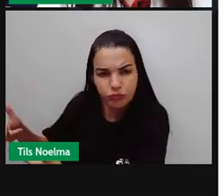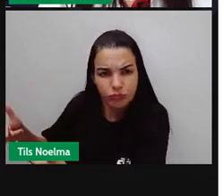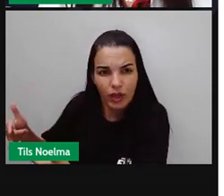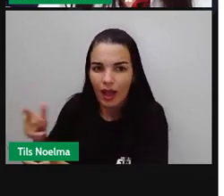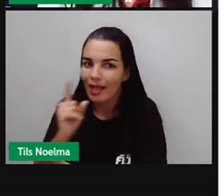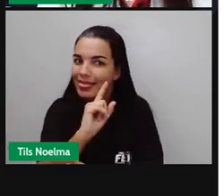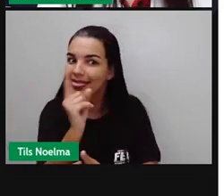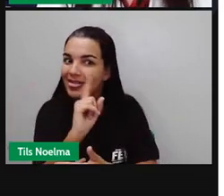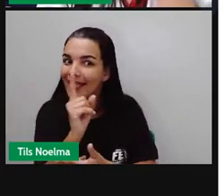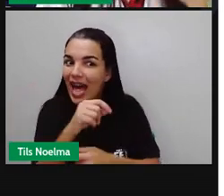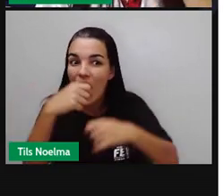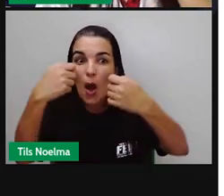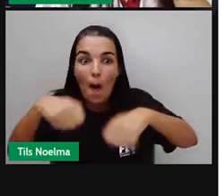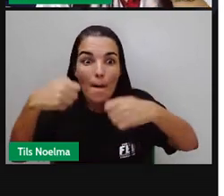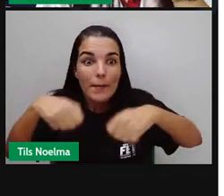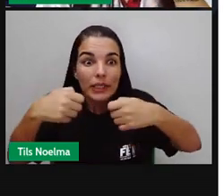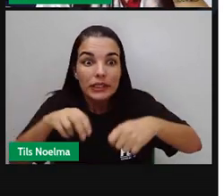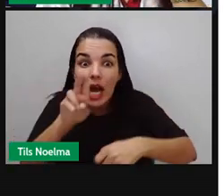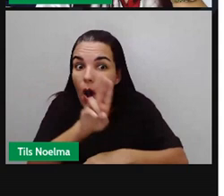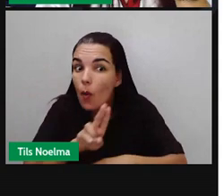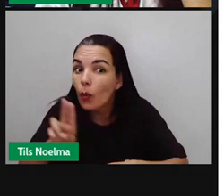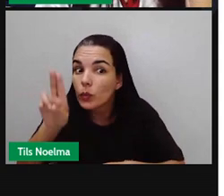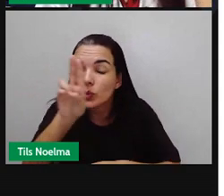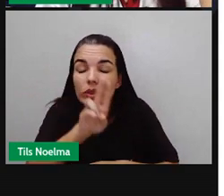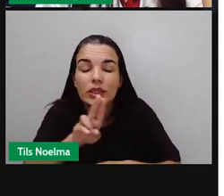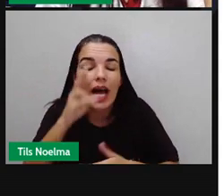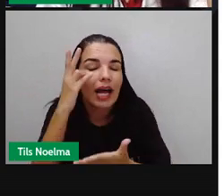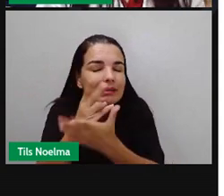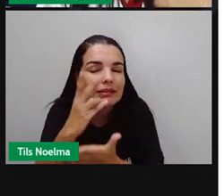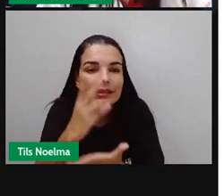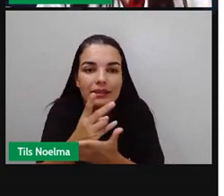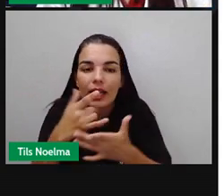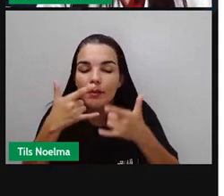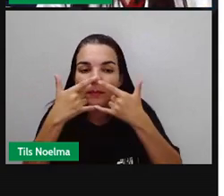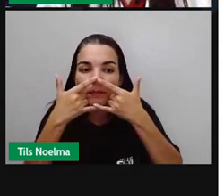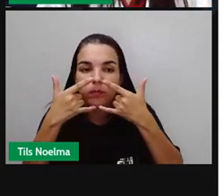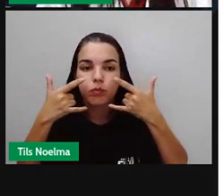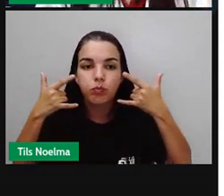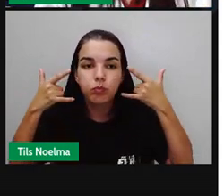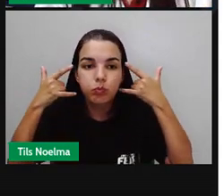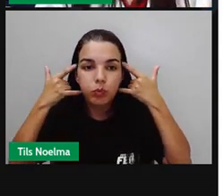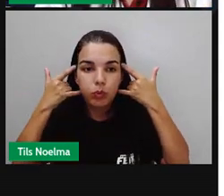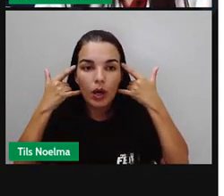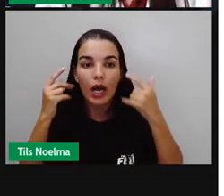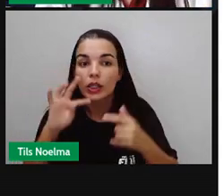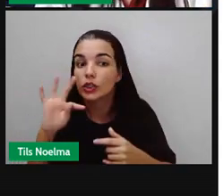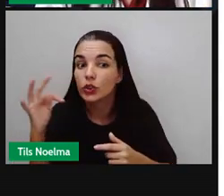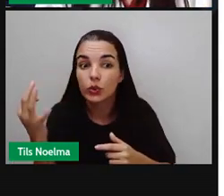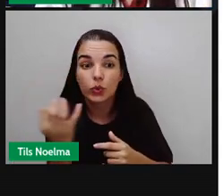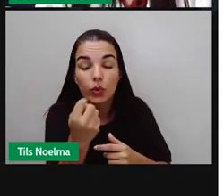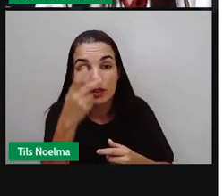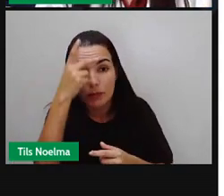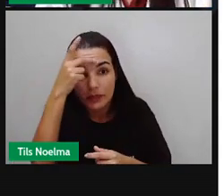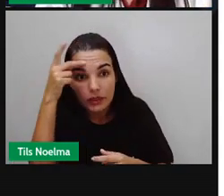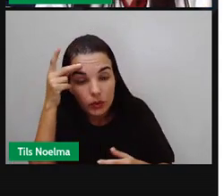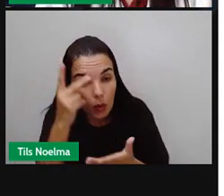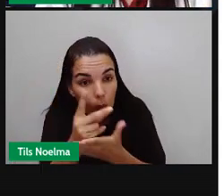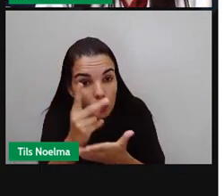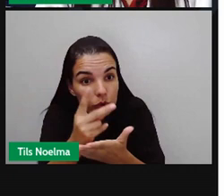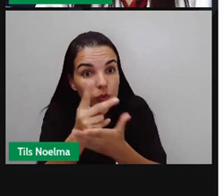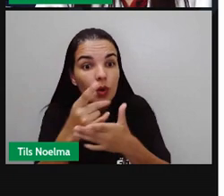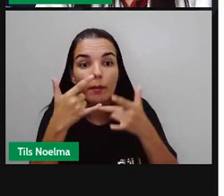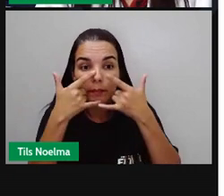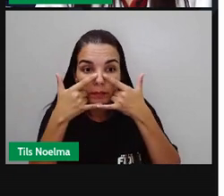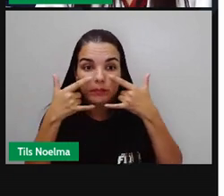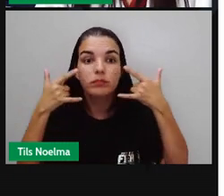Não! Não! A princípio, todos que se vacinarem devem continuar mantendo